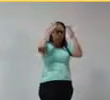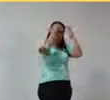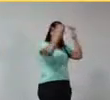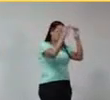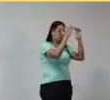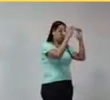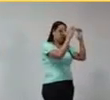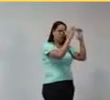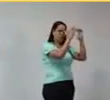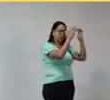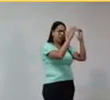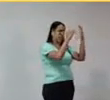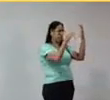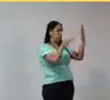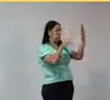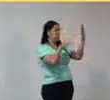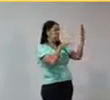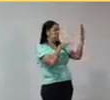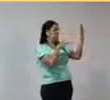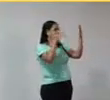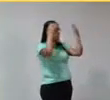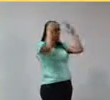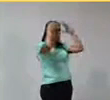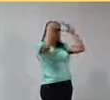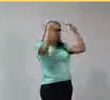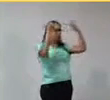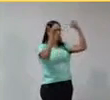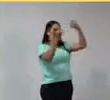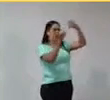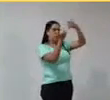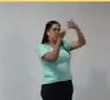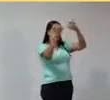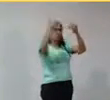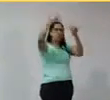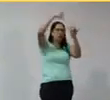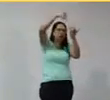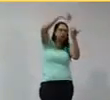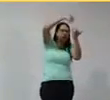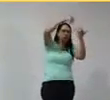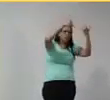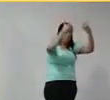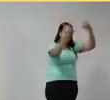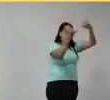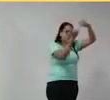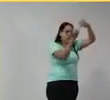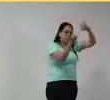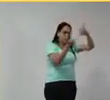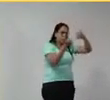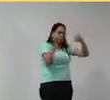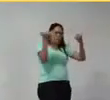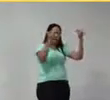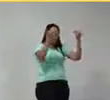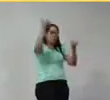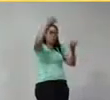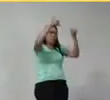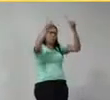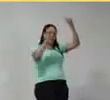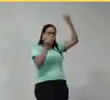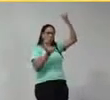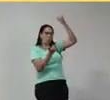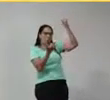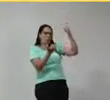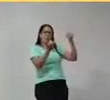tem, da comunicação neural, dos gatilhos, dos estímulos. E eu